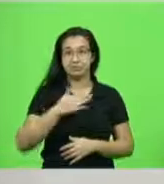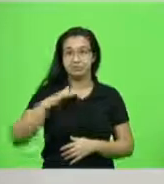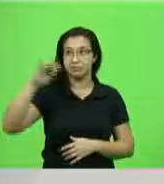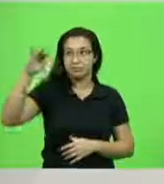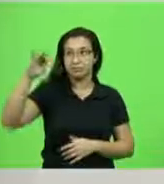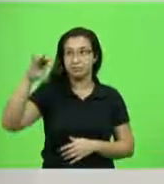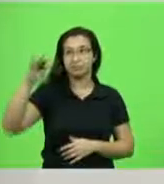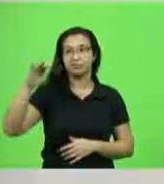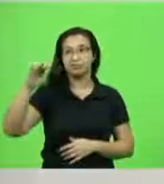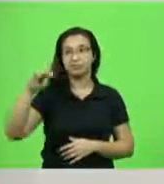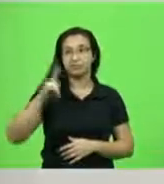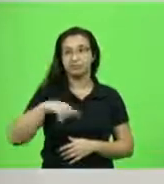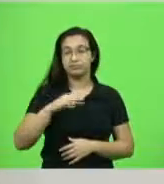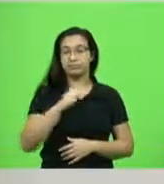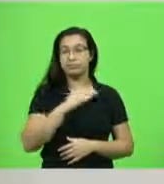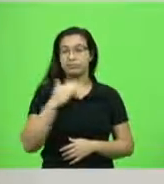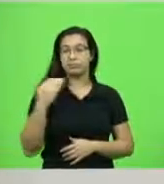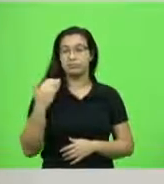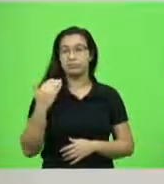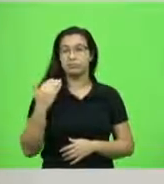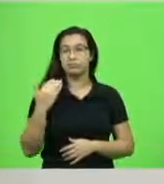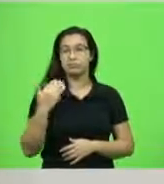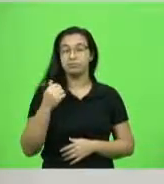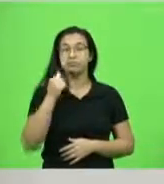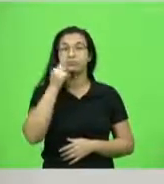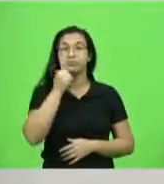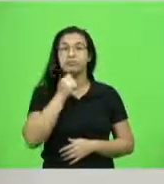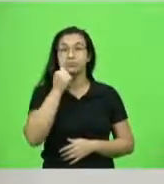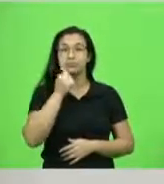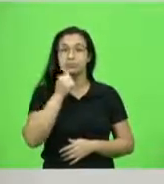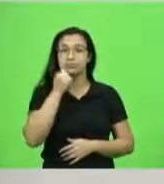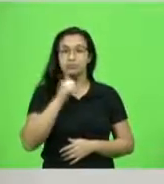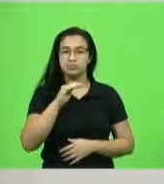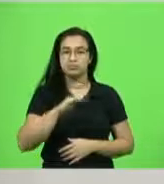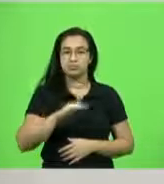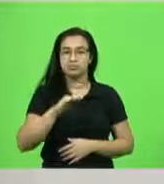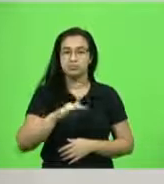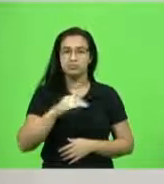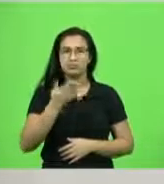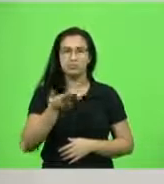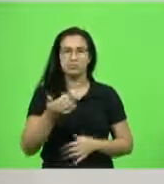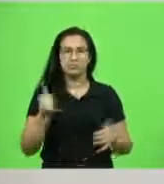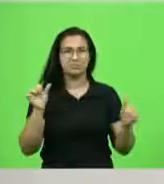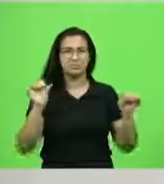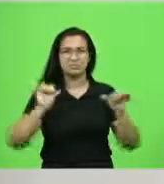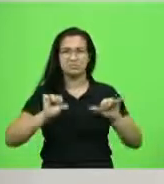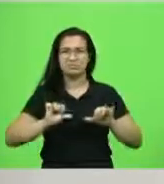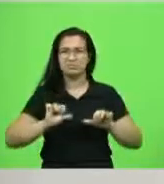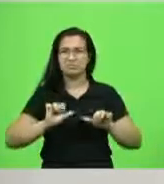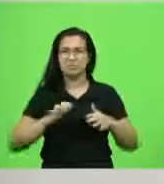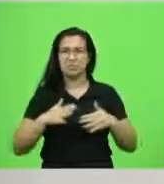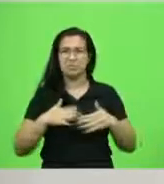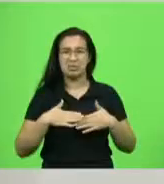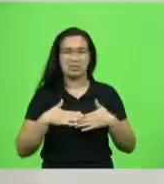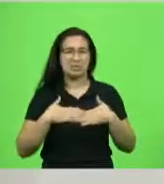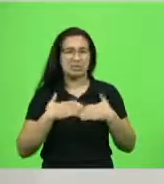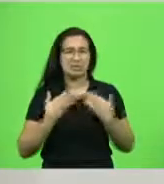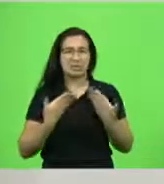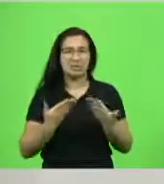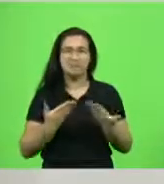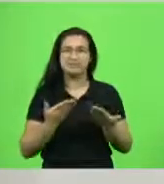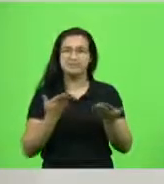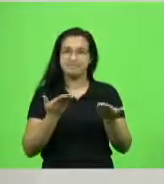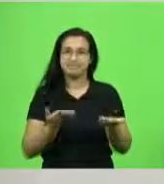que é o falecimento de uma menina da forma mais cruel que a gente possa imaginar,